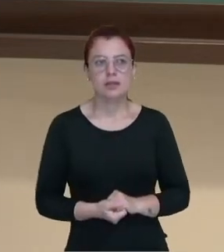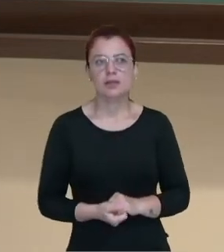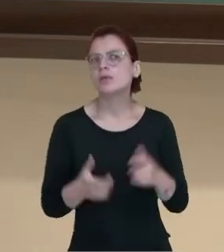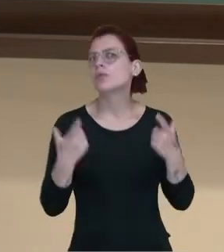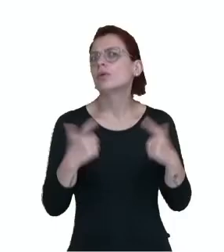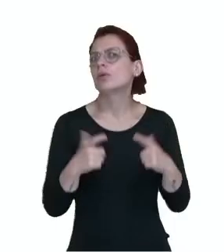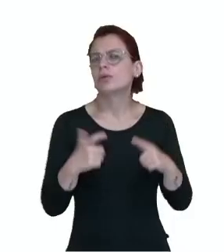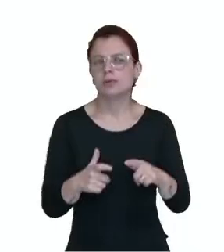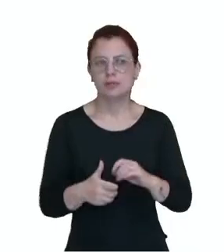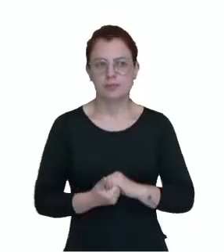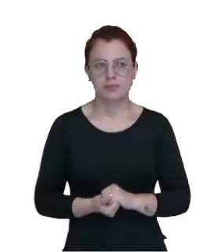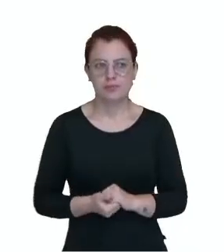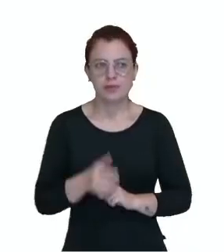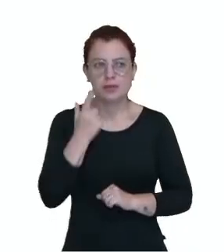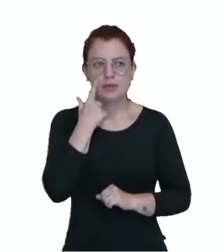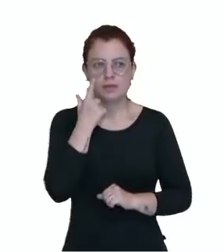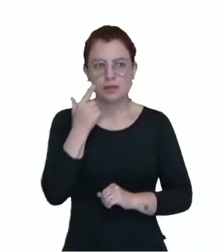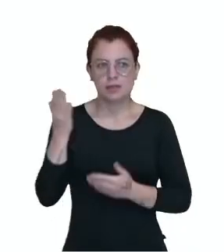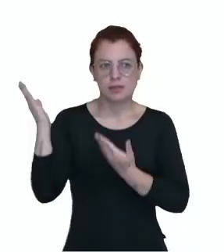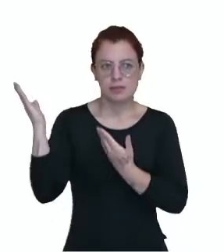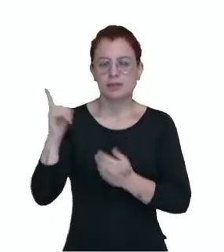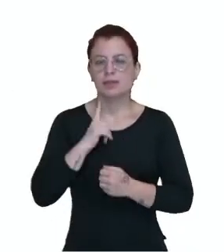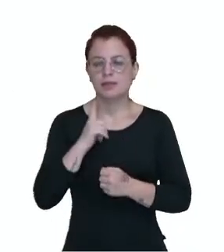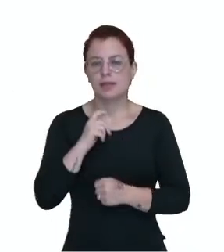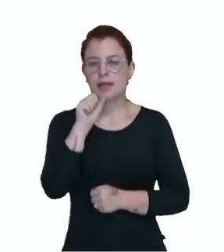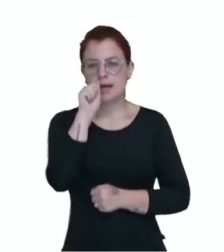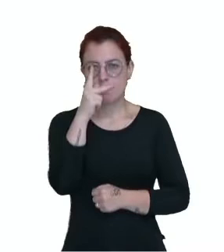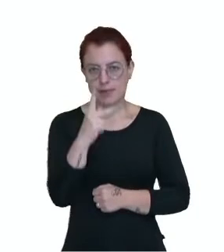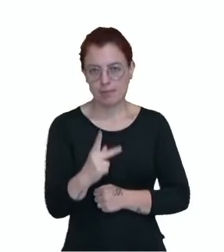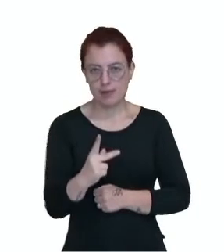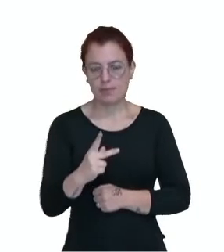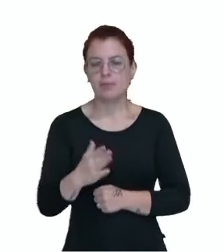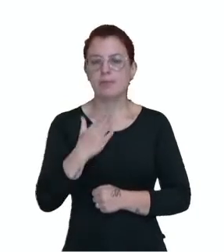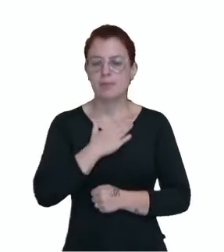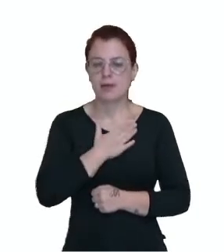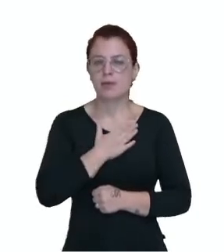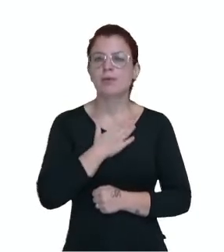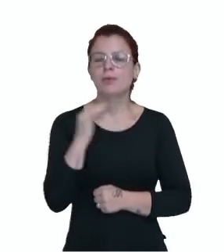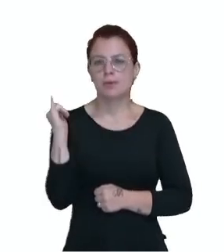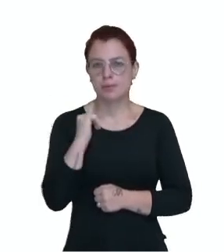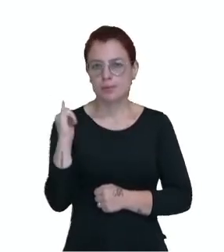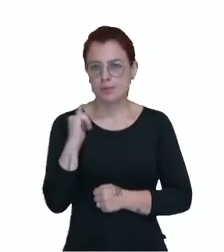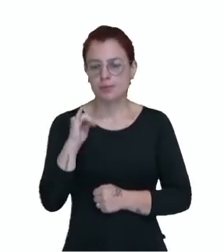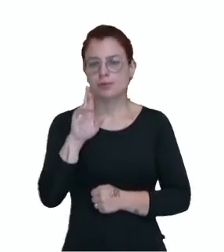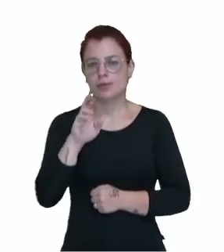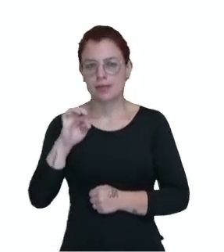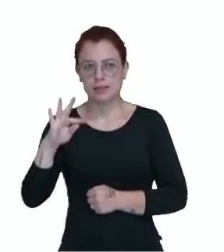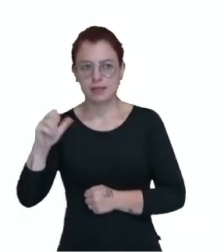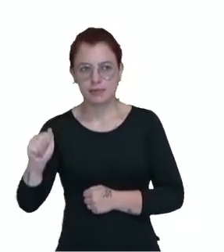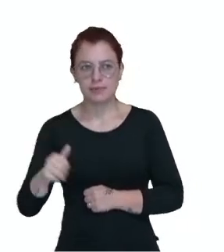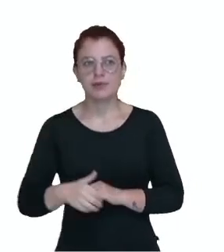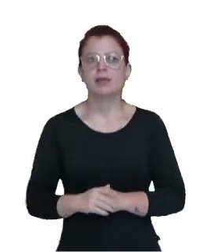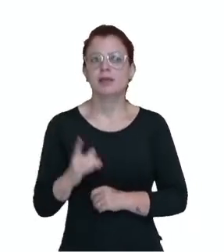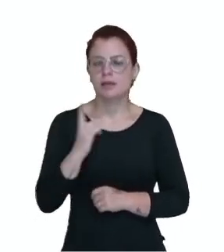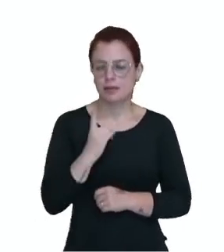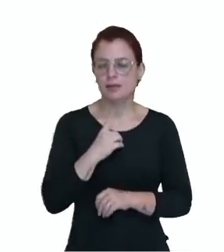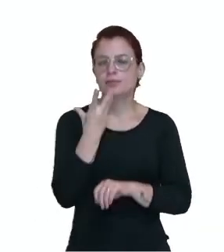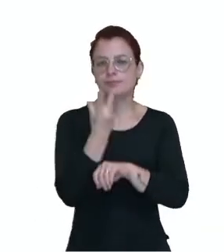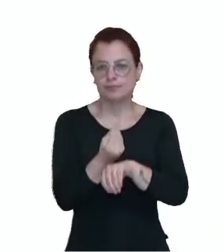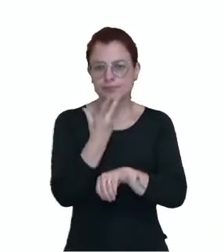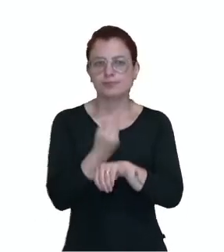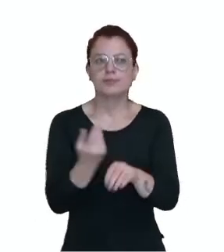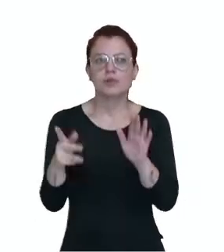declarar? Então olha só pessoal, pelo aplicativo meu imposto de renda, que está disponível para fazer o download aqui